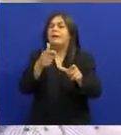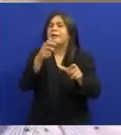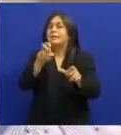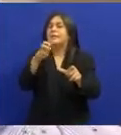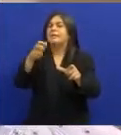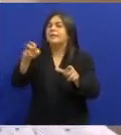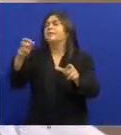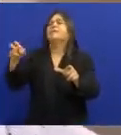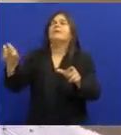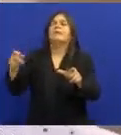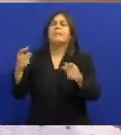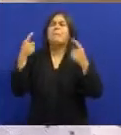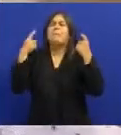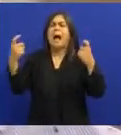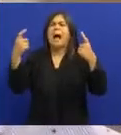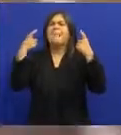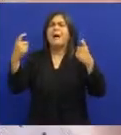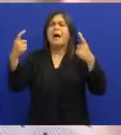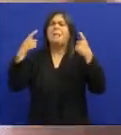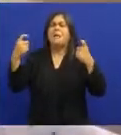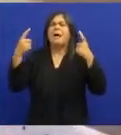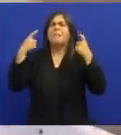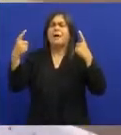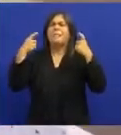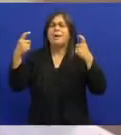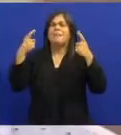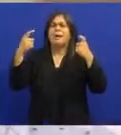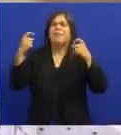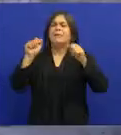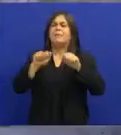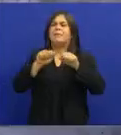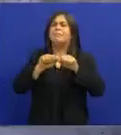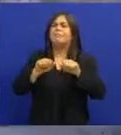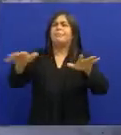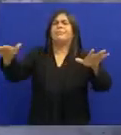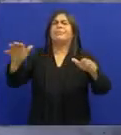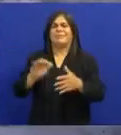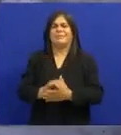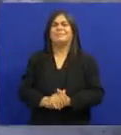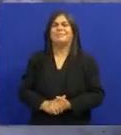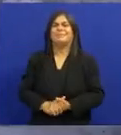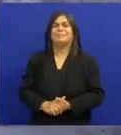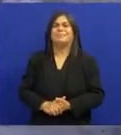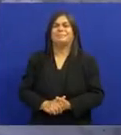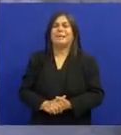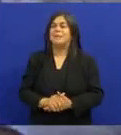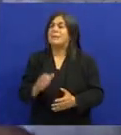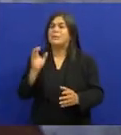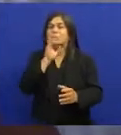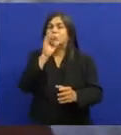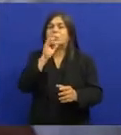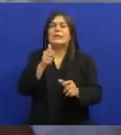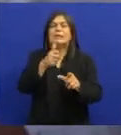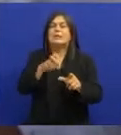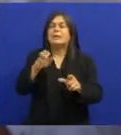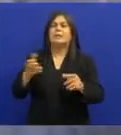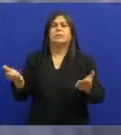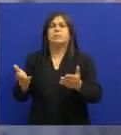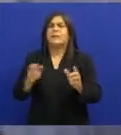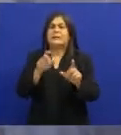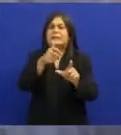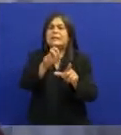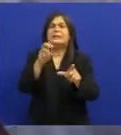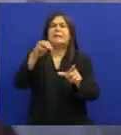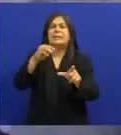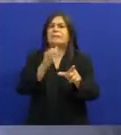15 em 15 minutos E fazia um barulho infernal E entrava Vazava nos estúdios Da Rádio Jornal do Comércio Então eles tinham que correr Para gravar